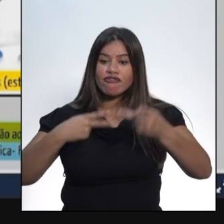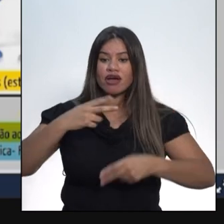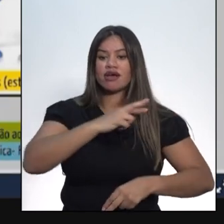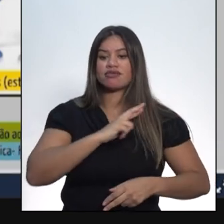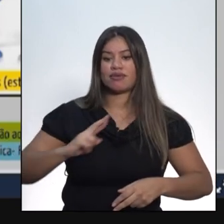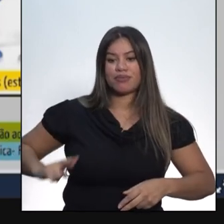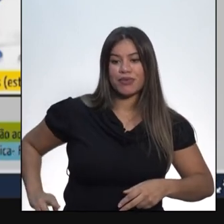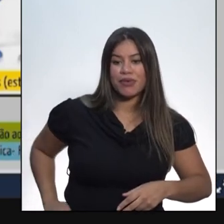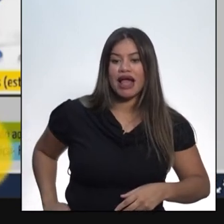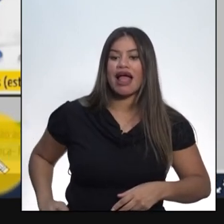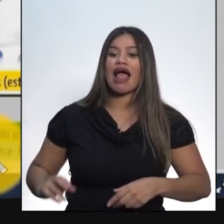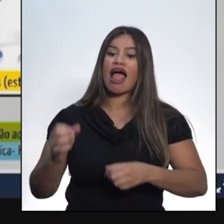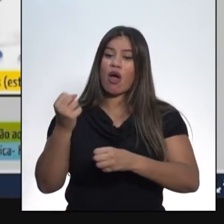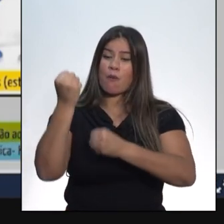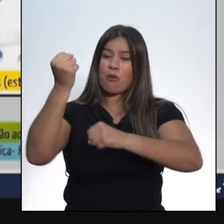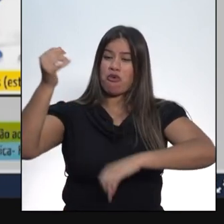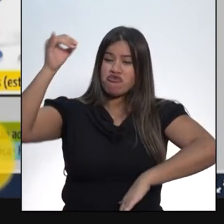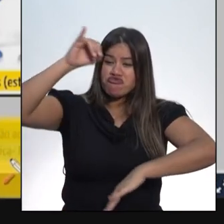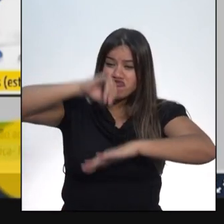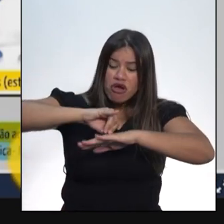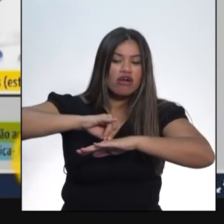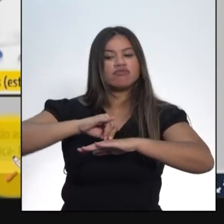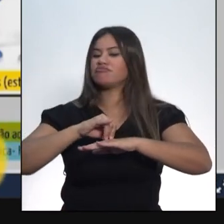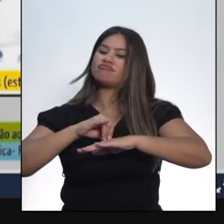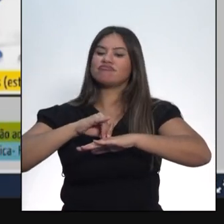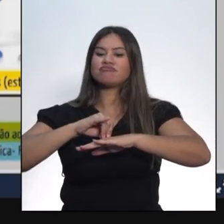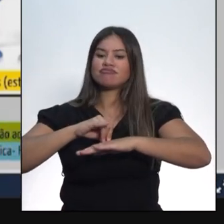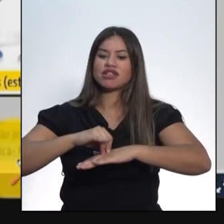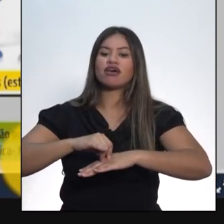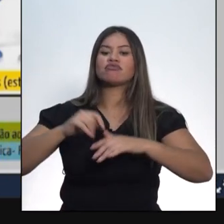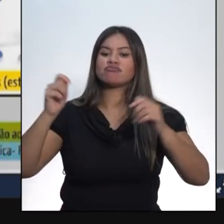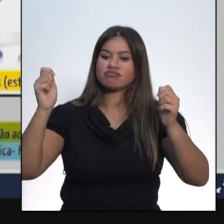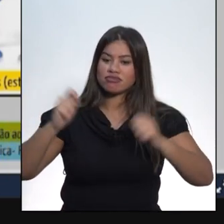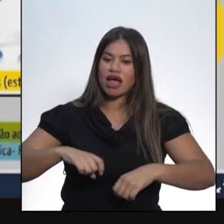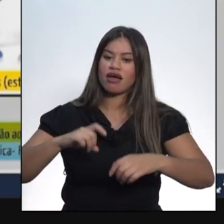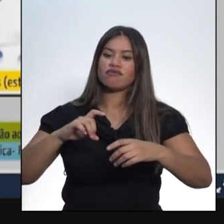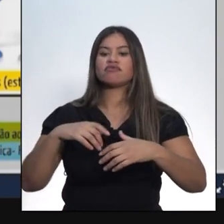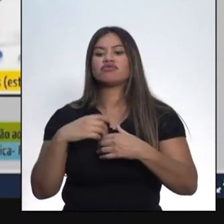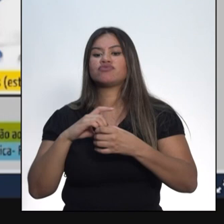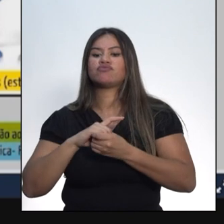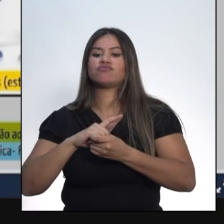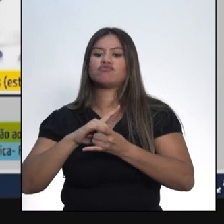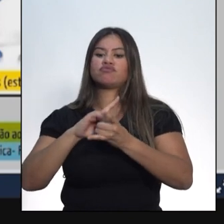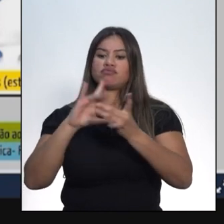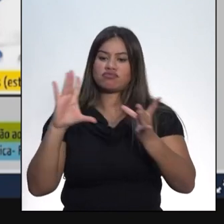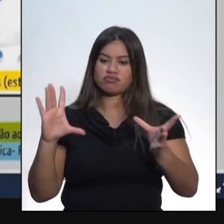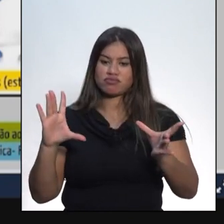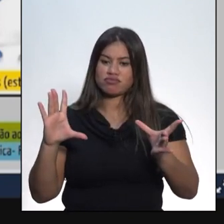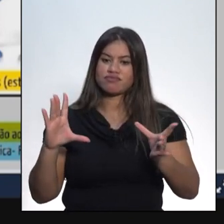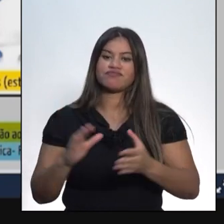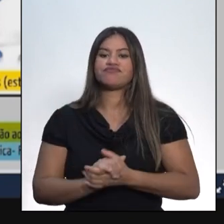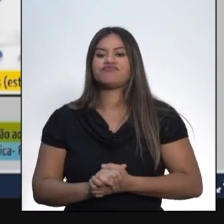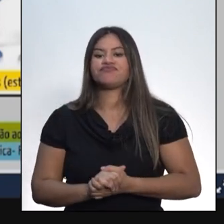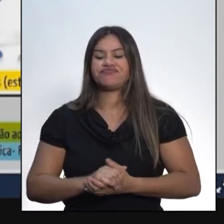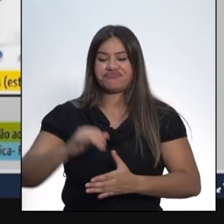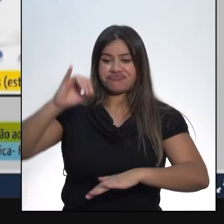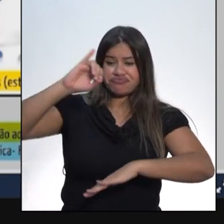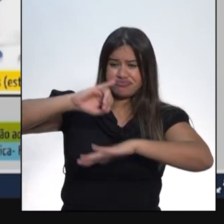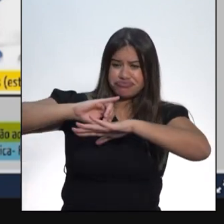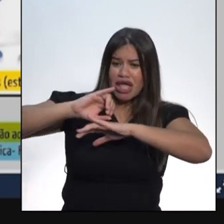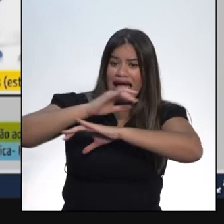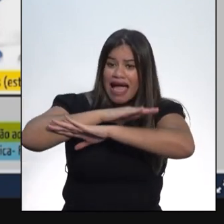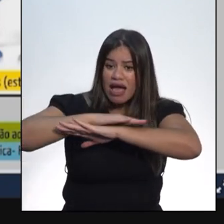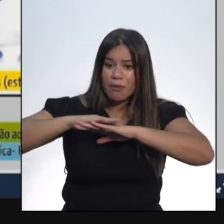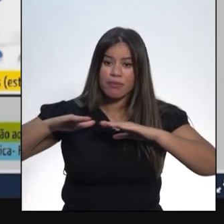poder descentralizada em comparação com o Brasil Império. Essa descentralização